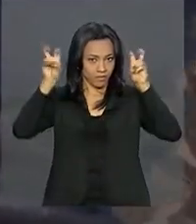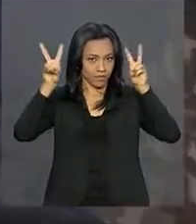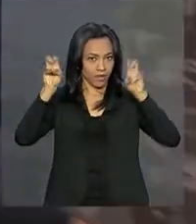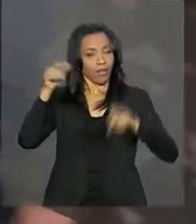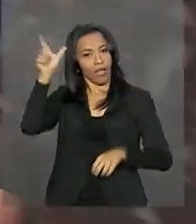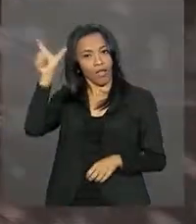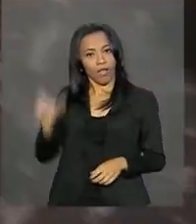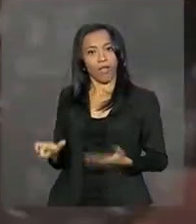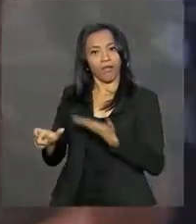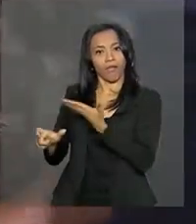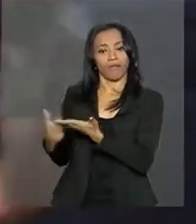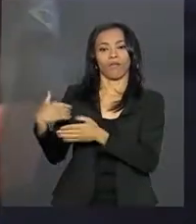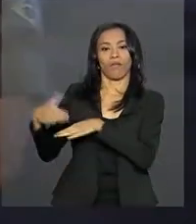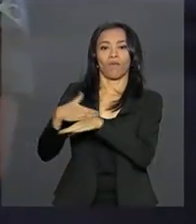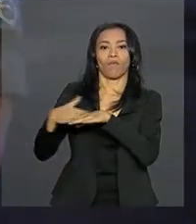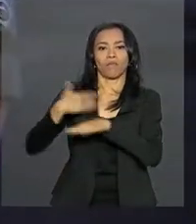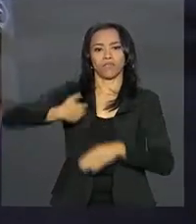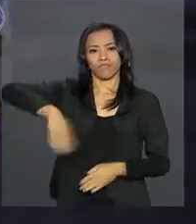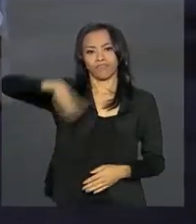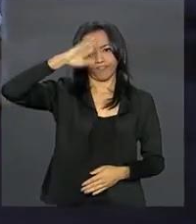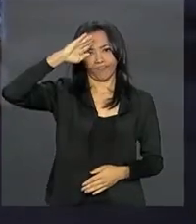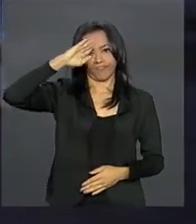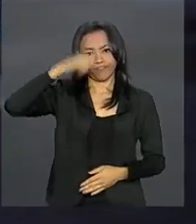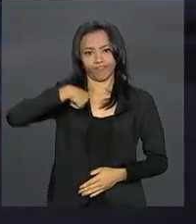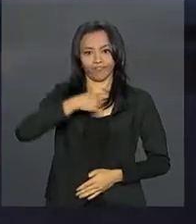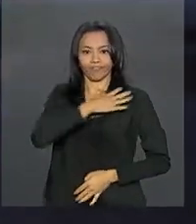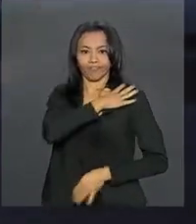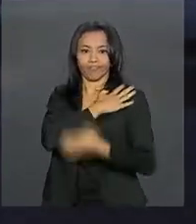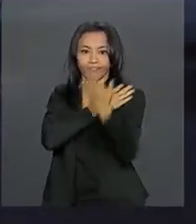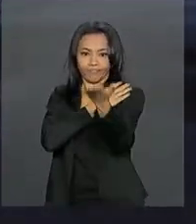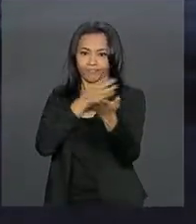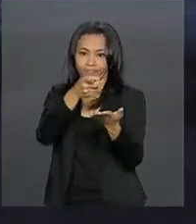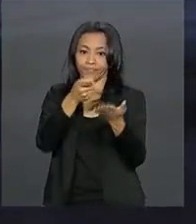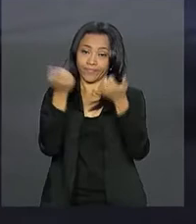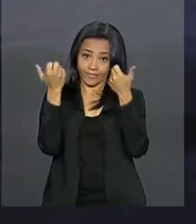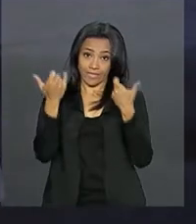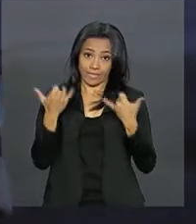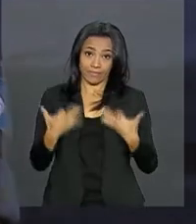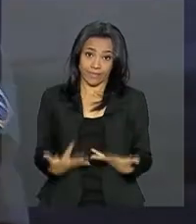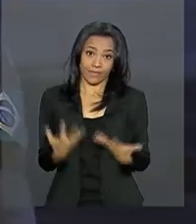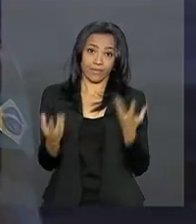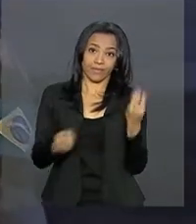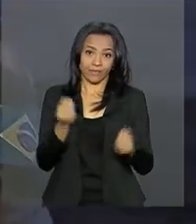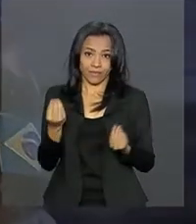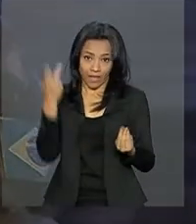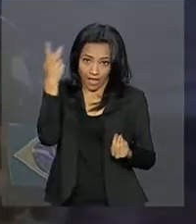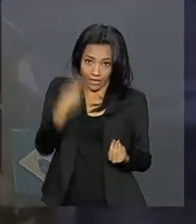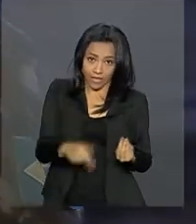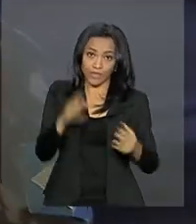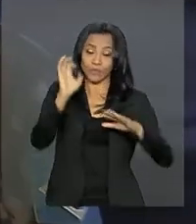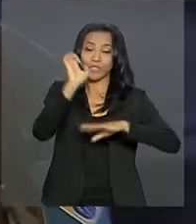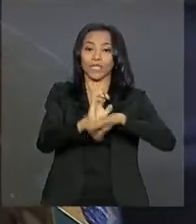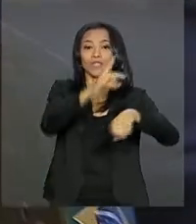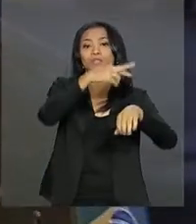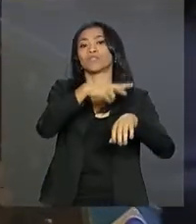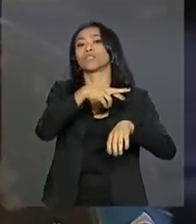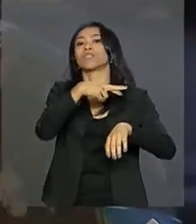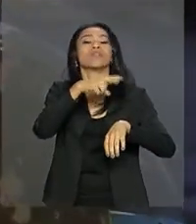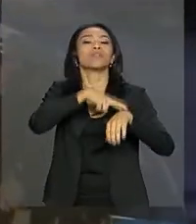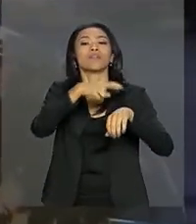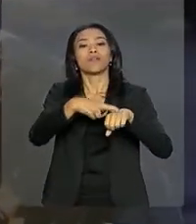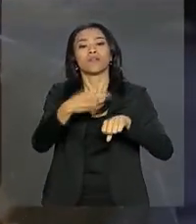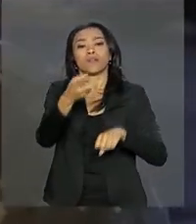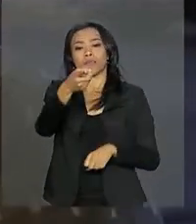converso com o Tenente Coronel Andrade Pontes, da Força-Tarefa Logística Humanitária aqui de Roraima. Tenente Coronel, a